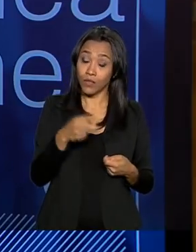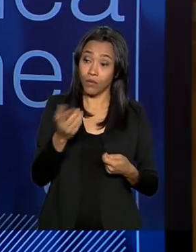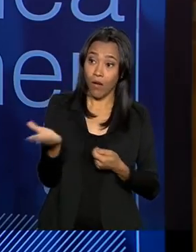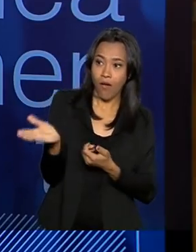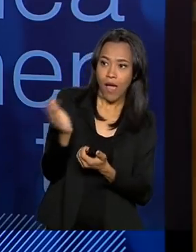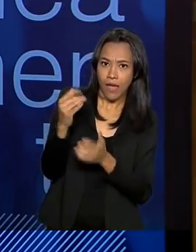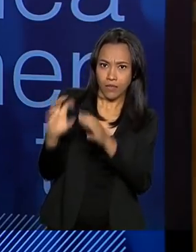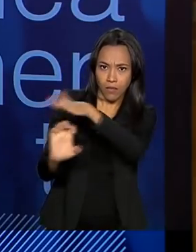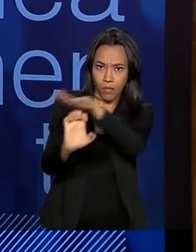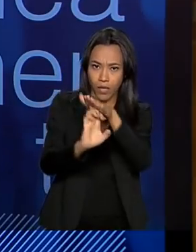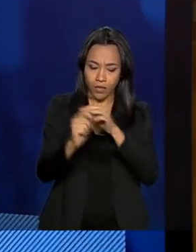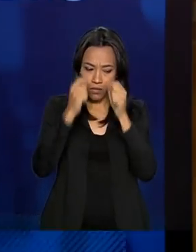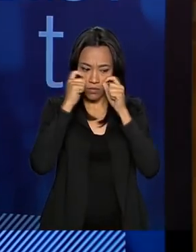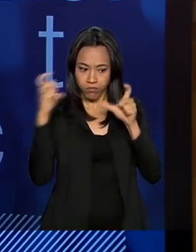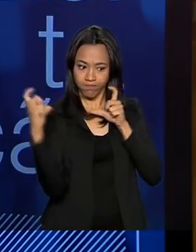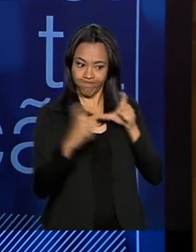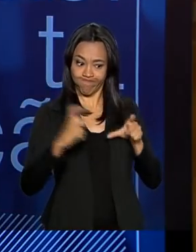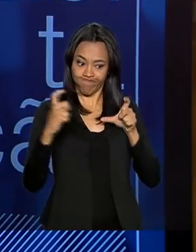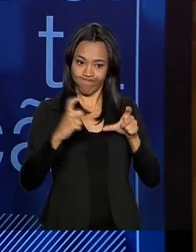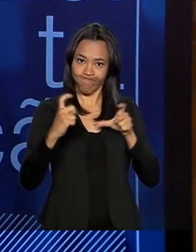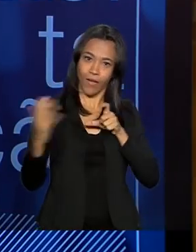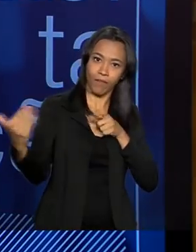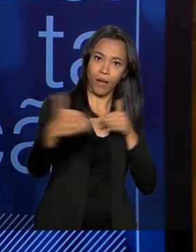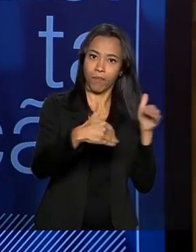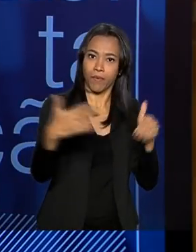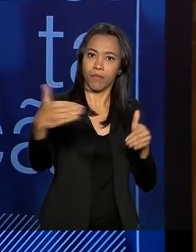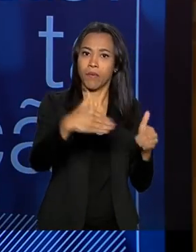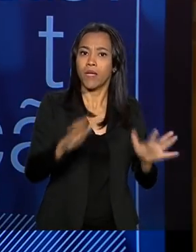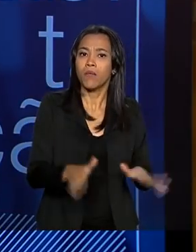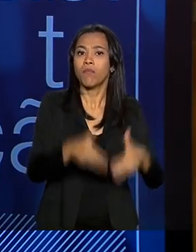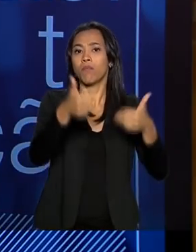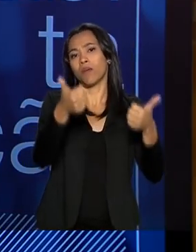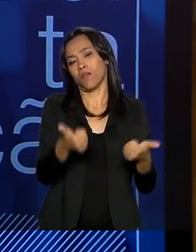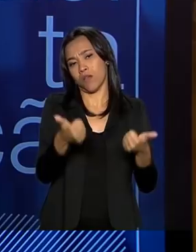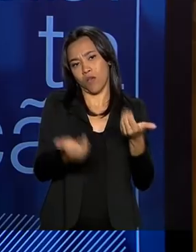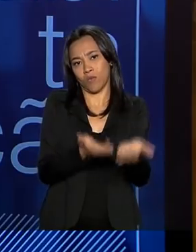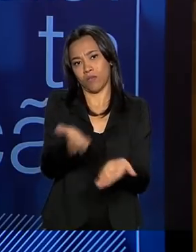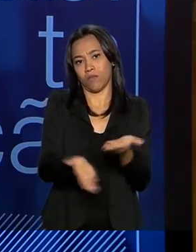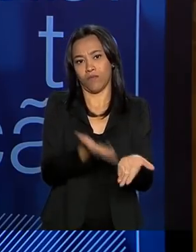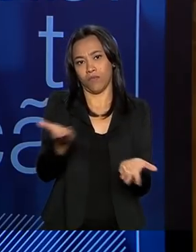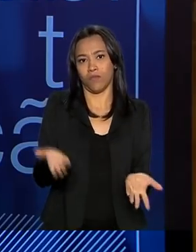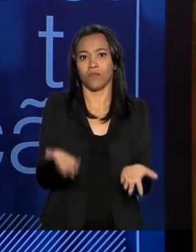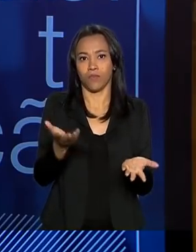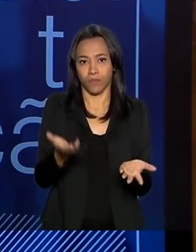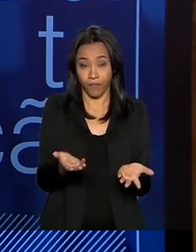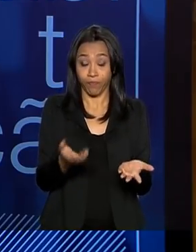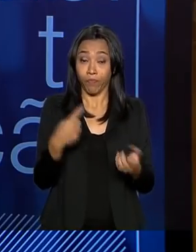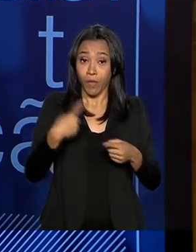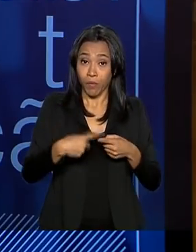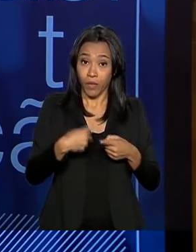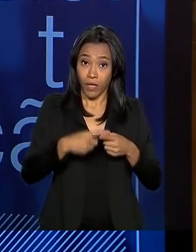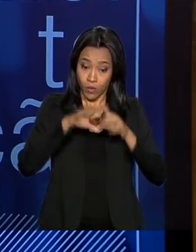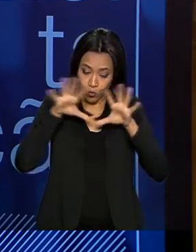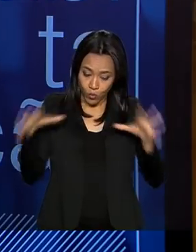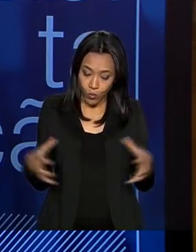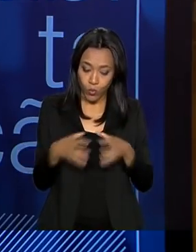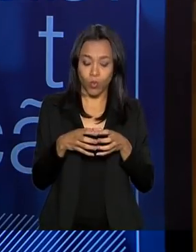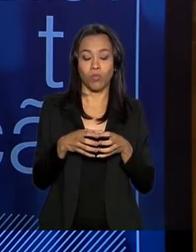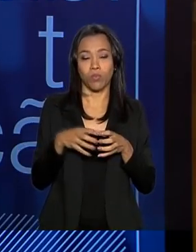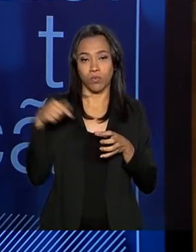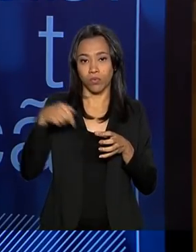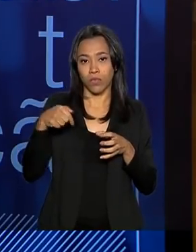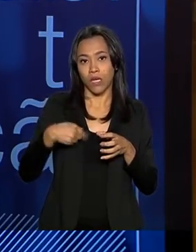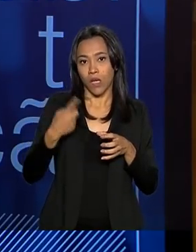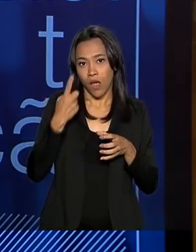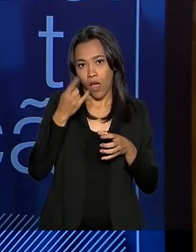investimentos privados e também melhorar quando o fornecimento do serviço é público. Porque as companhias públicas, apesar de não